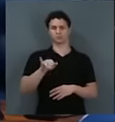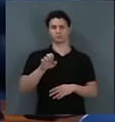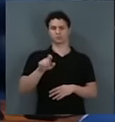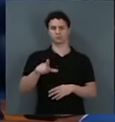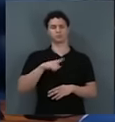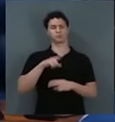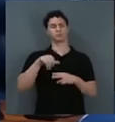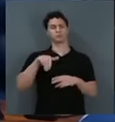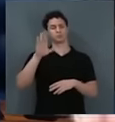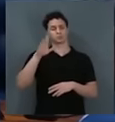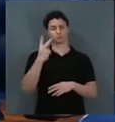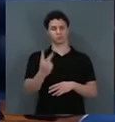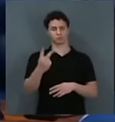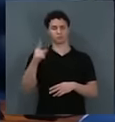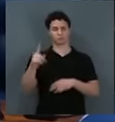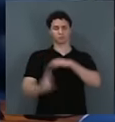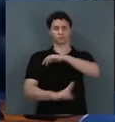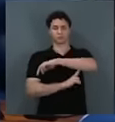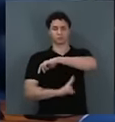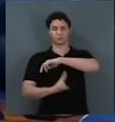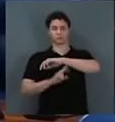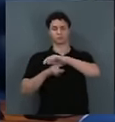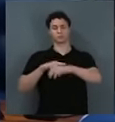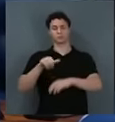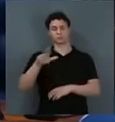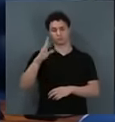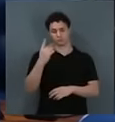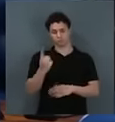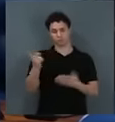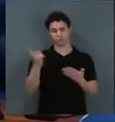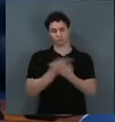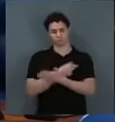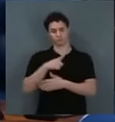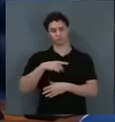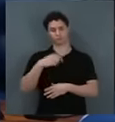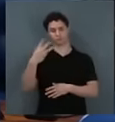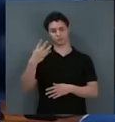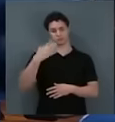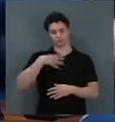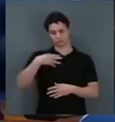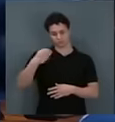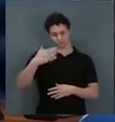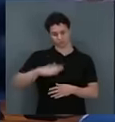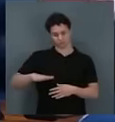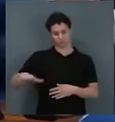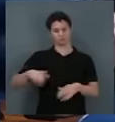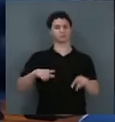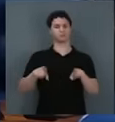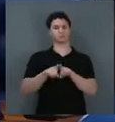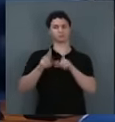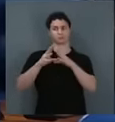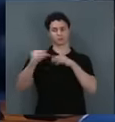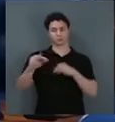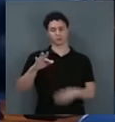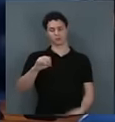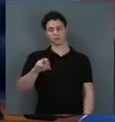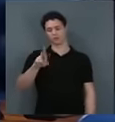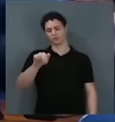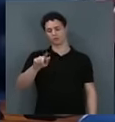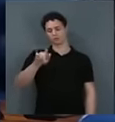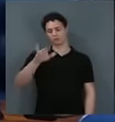dois casos lá em Rondônia, tem mais um que também tem três crianças. Também está forragido que veio junto